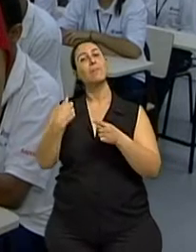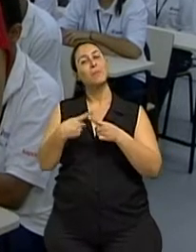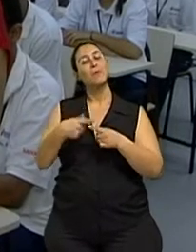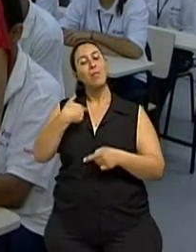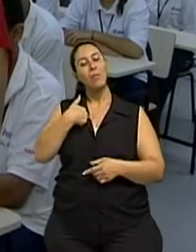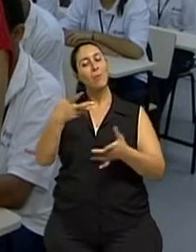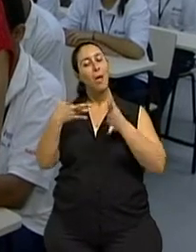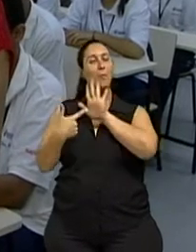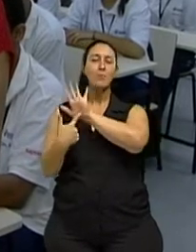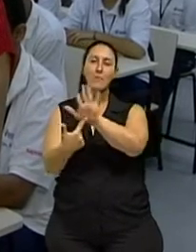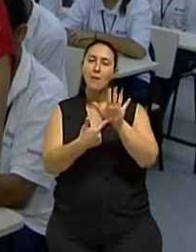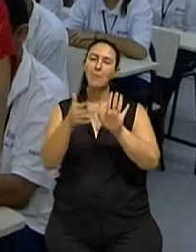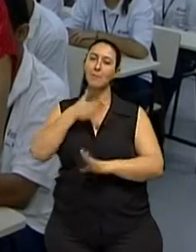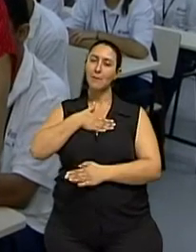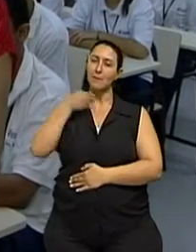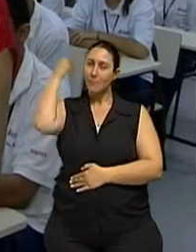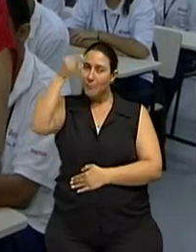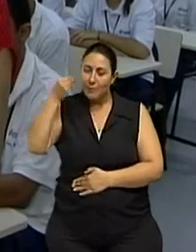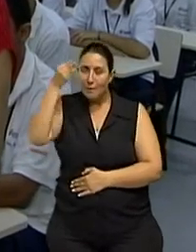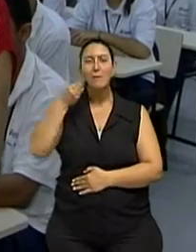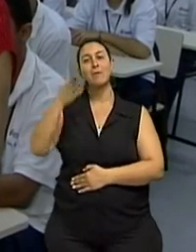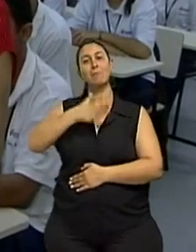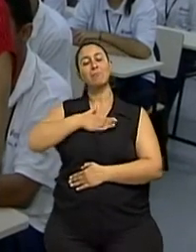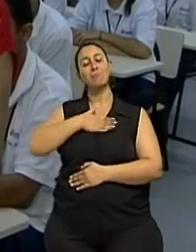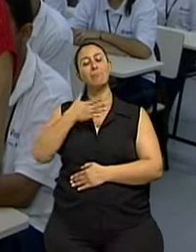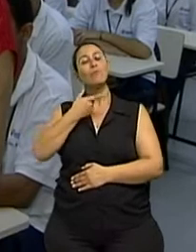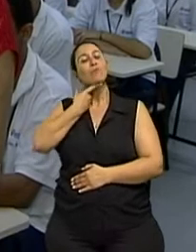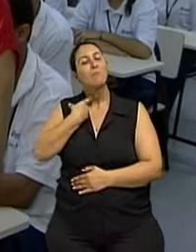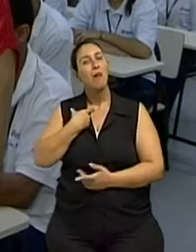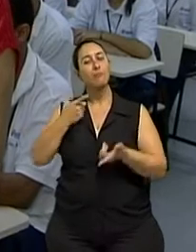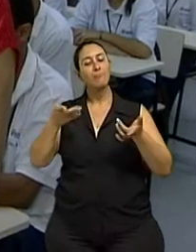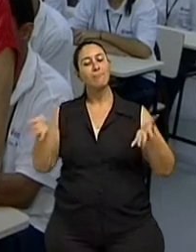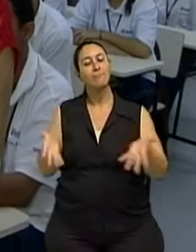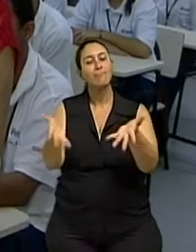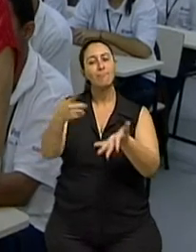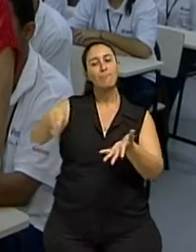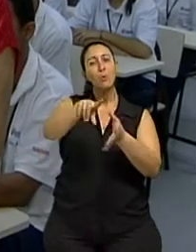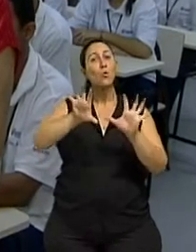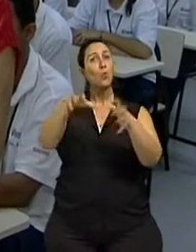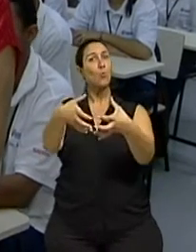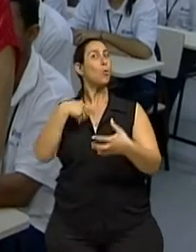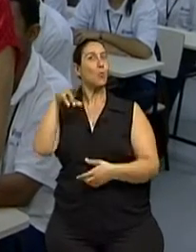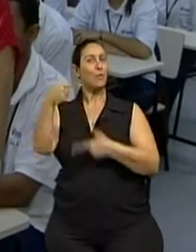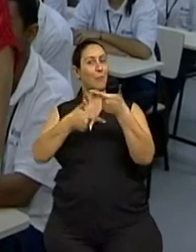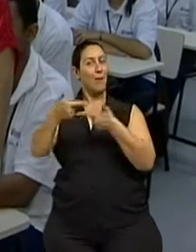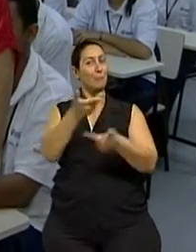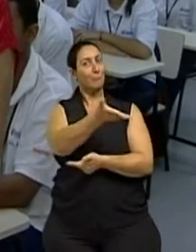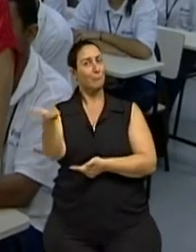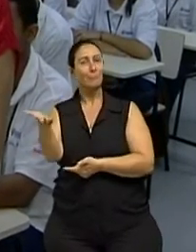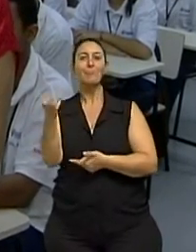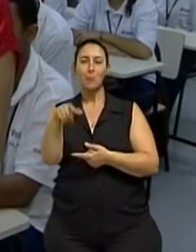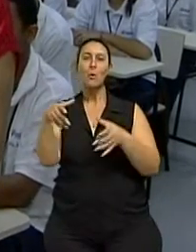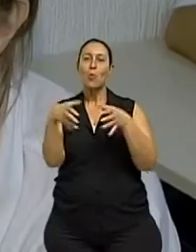transmitir a minha experiência, a boa vontade para outro grupo de pessoas com os quais eu nunca havia trabalhado, que é esse